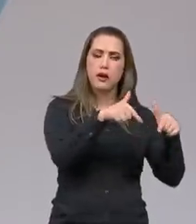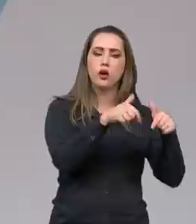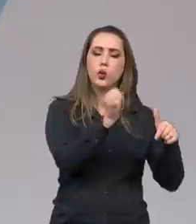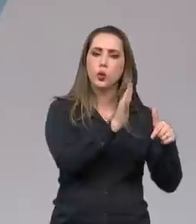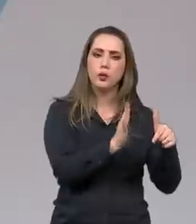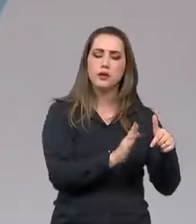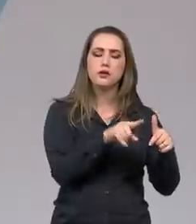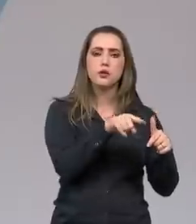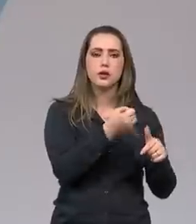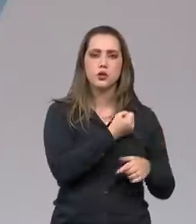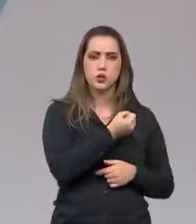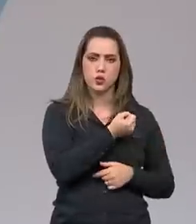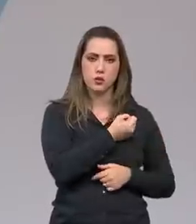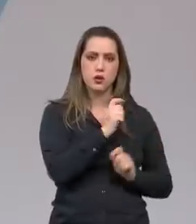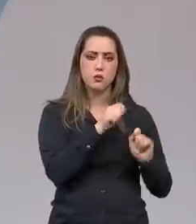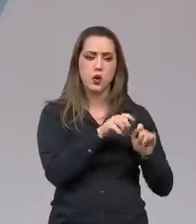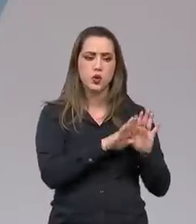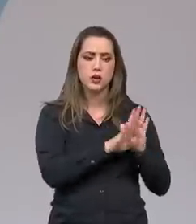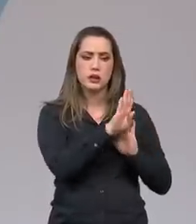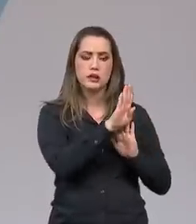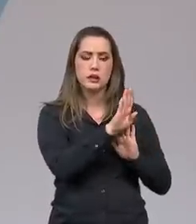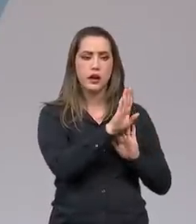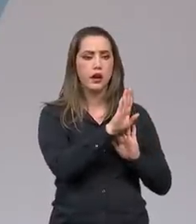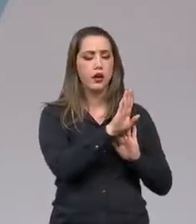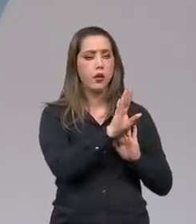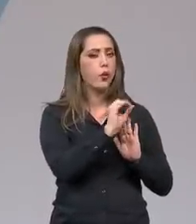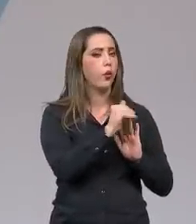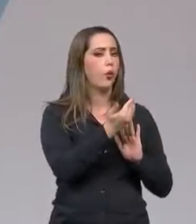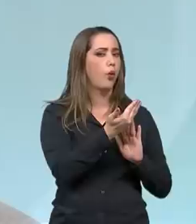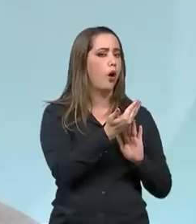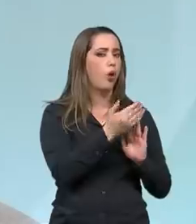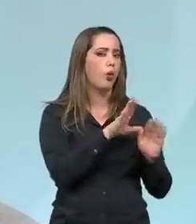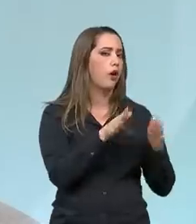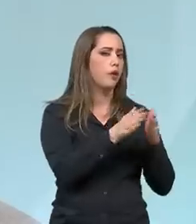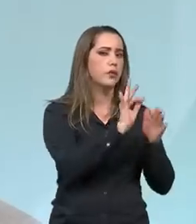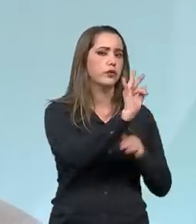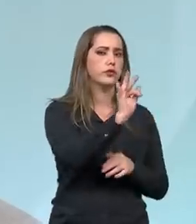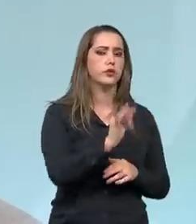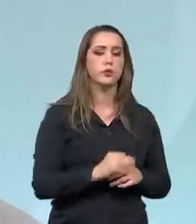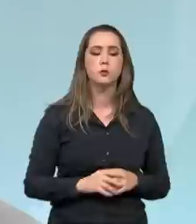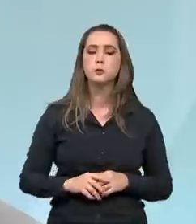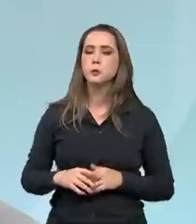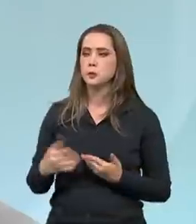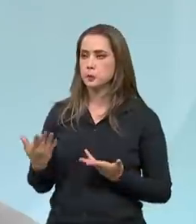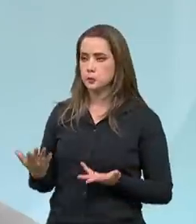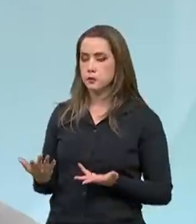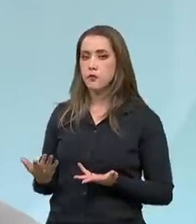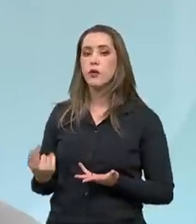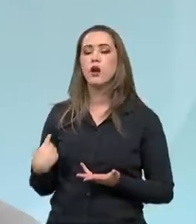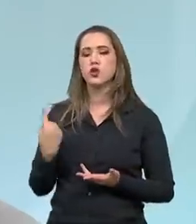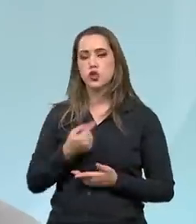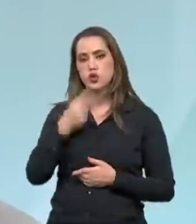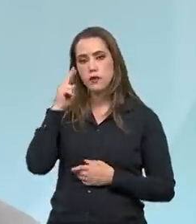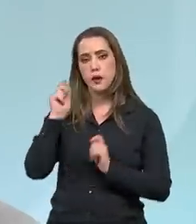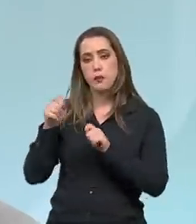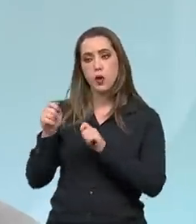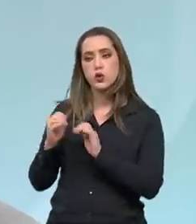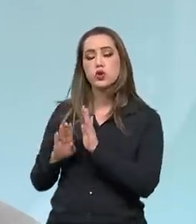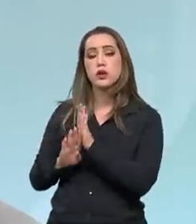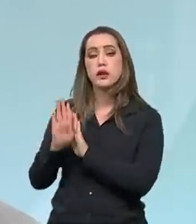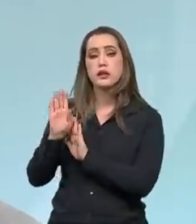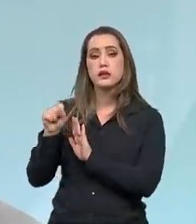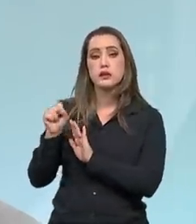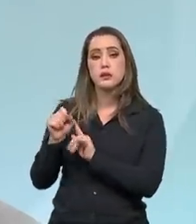Esse número tem uma tendência de crescimento? Qual que o viés? Eu acho que tem uma tendência de crescimento, mas a taxas menores. Porque, na verdade,